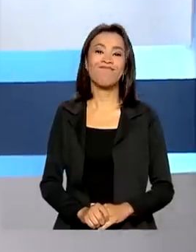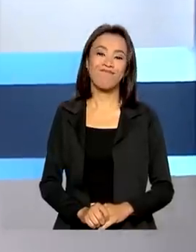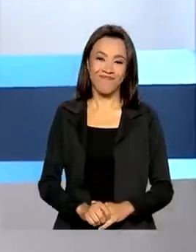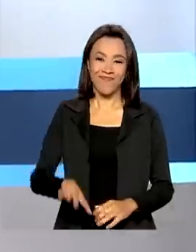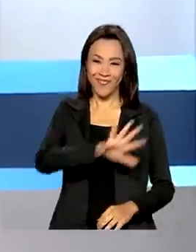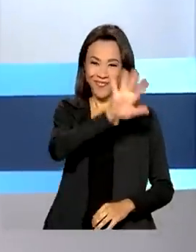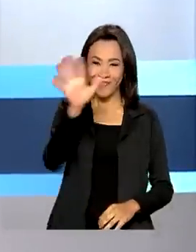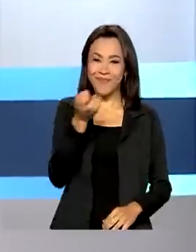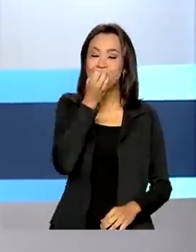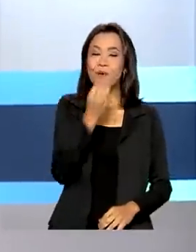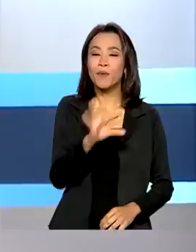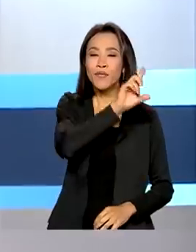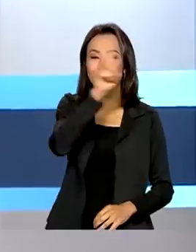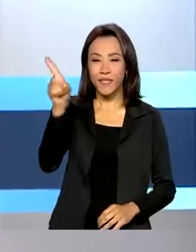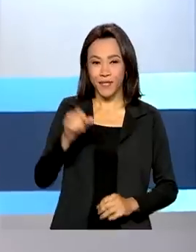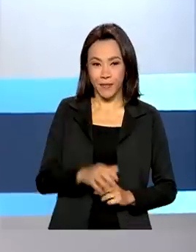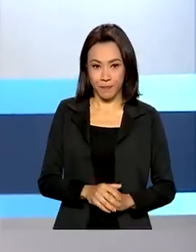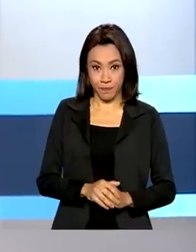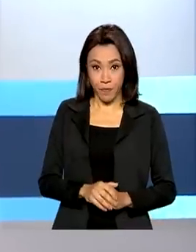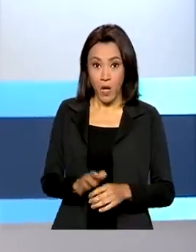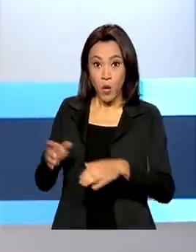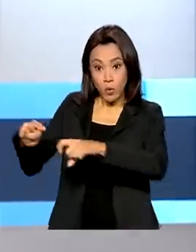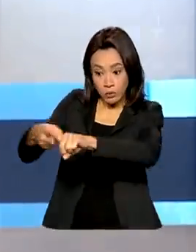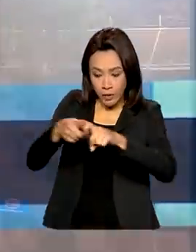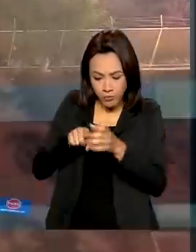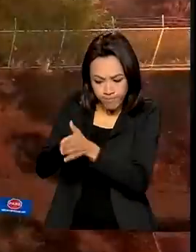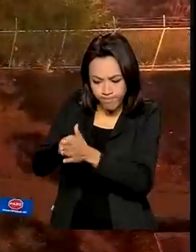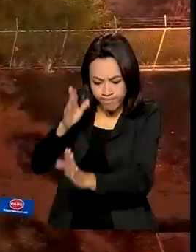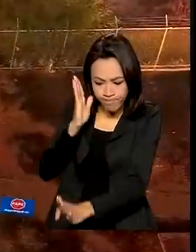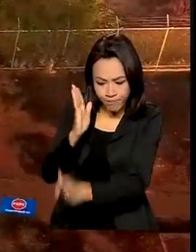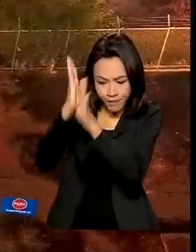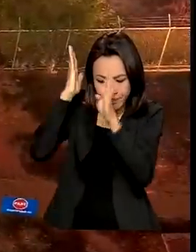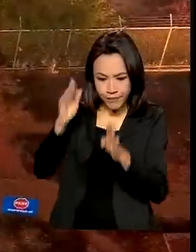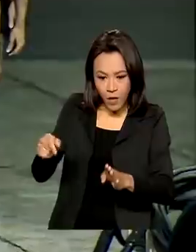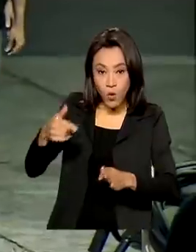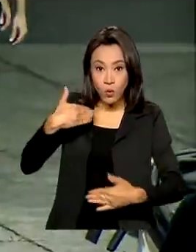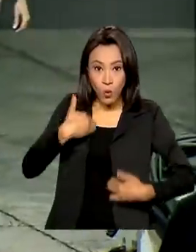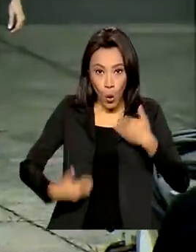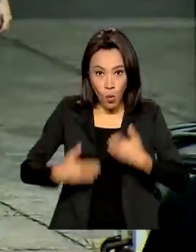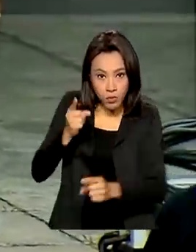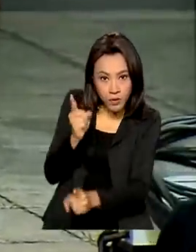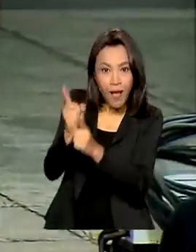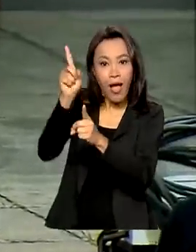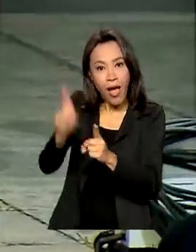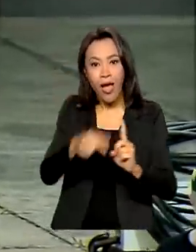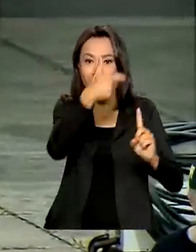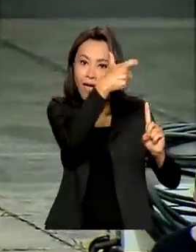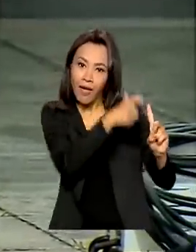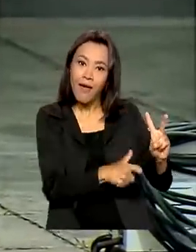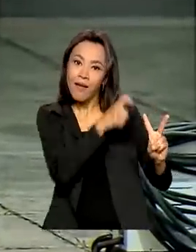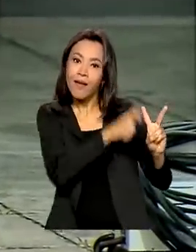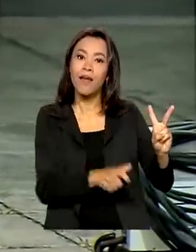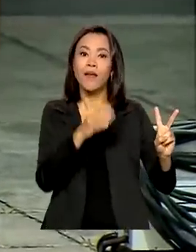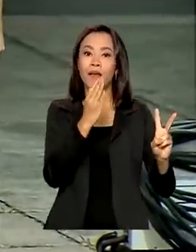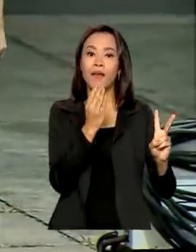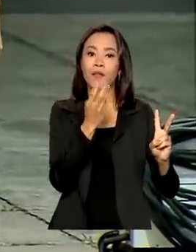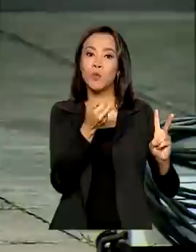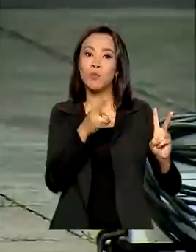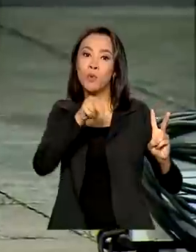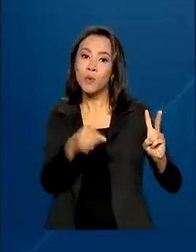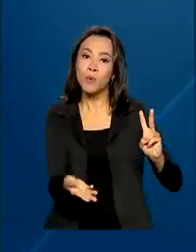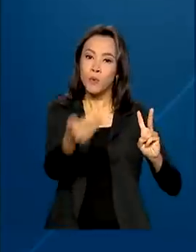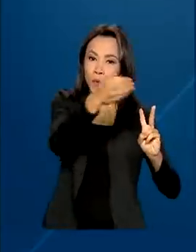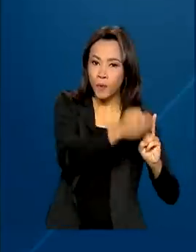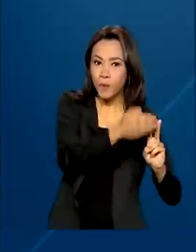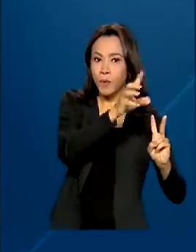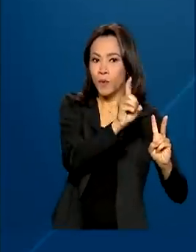Olá, bom dia. Perícia confirma que corpos analisados são de Bruno Pereira e Dom Philips, barco usado